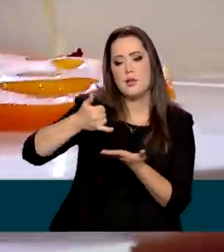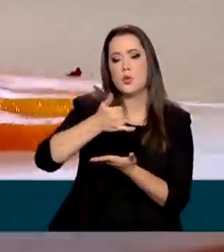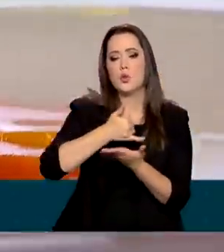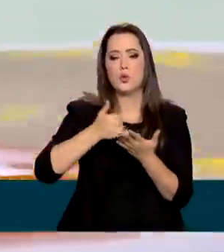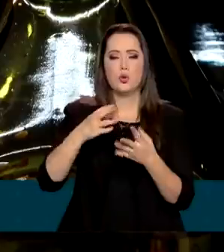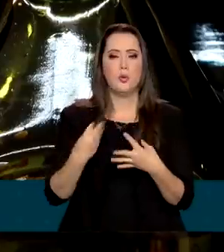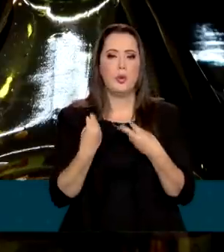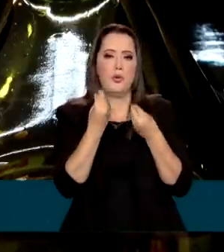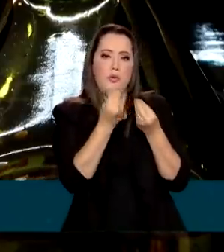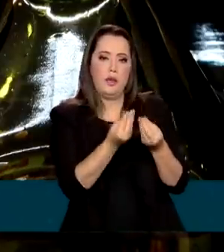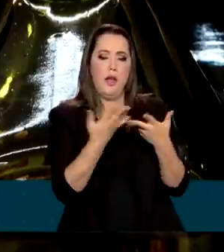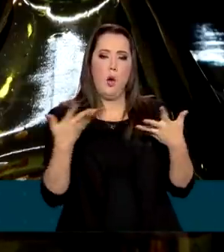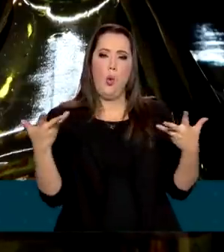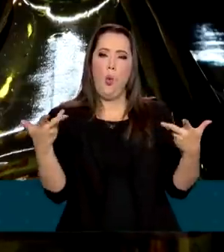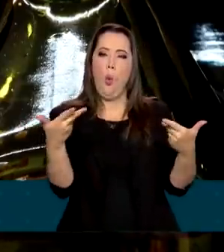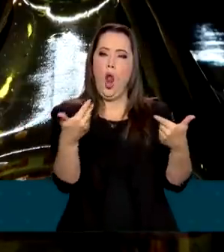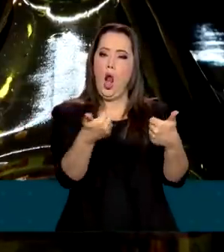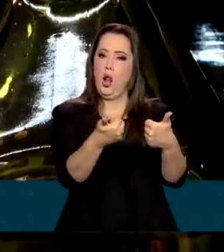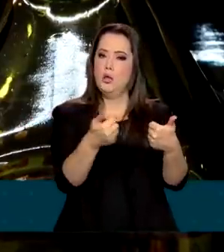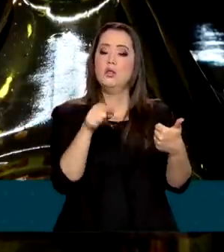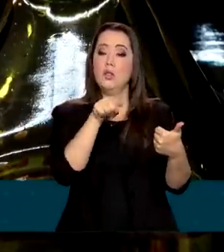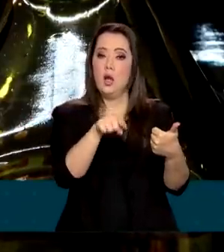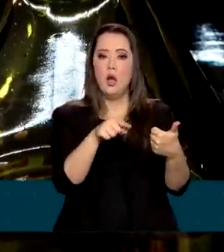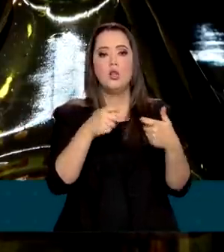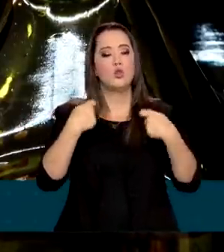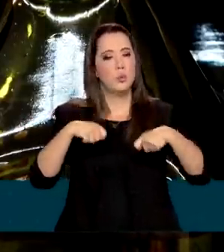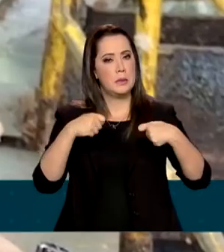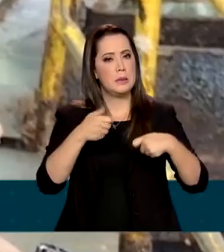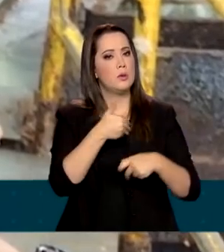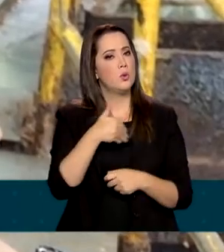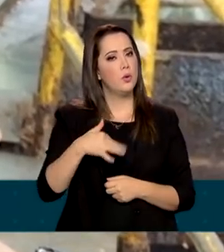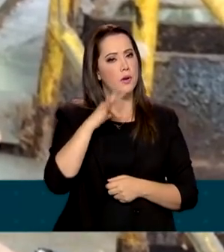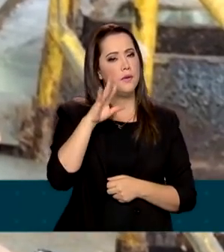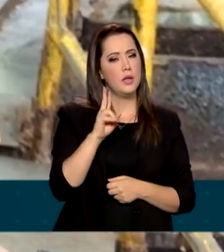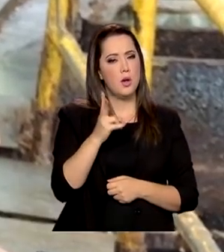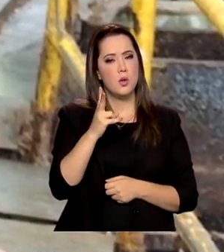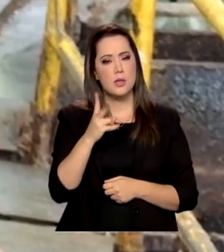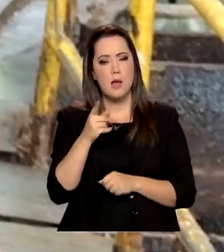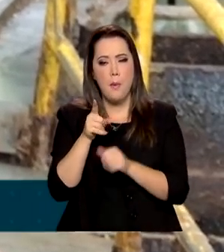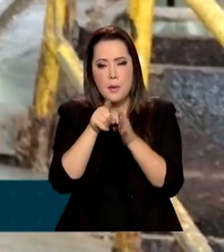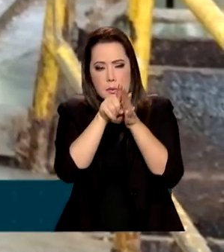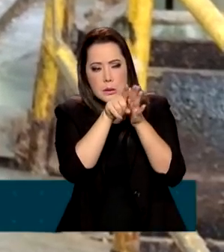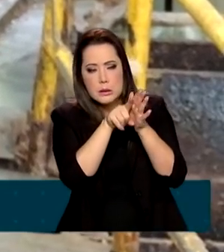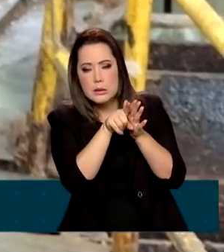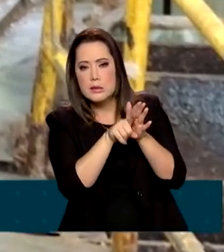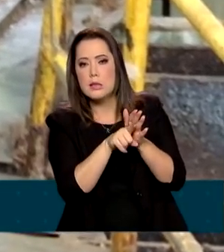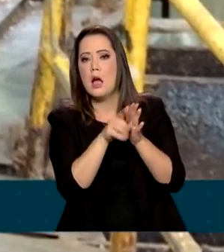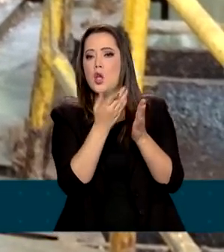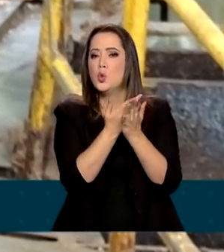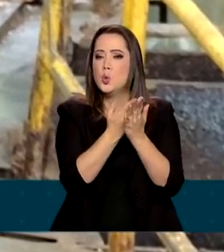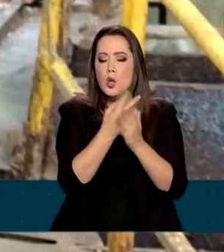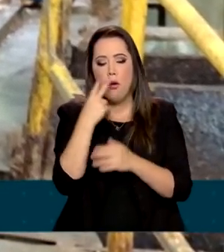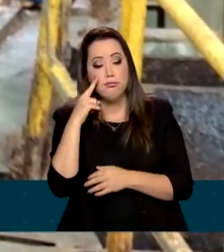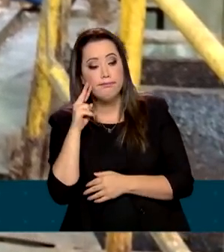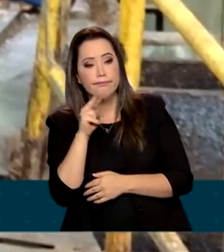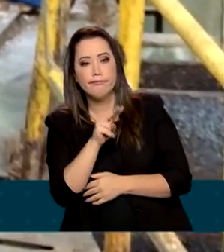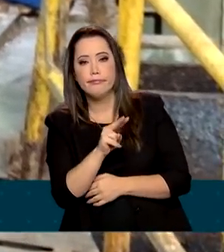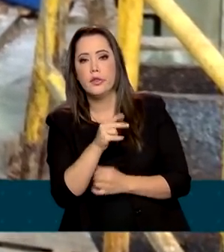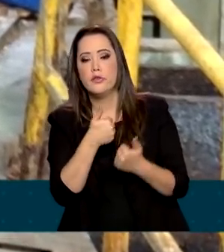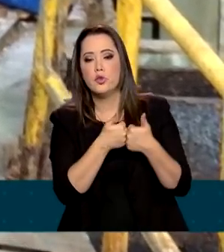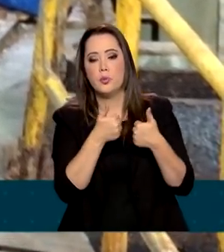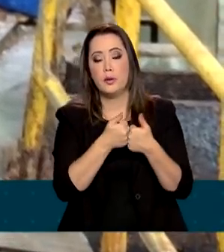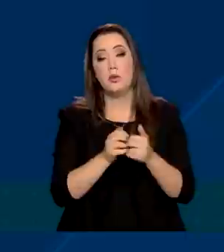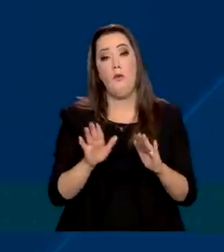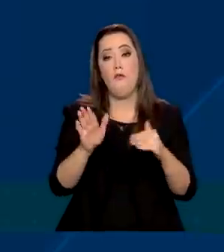prato do consumidor, o governo federal realiza vigilância constante. Uma investigação realizada em cinco estados brasileiros resultou no